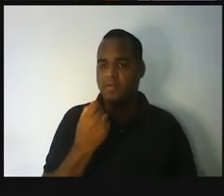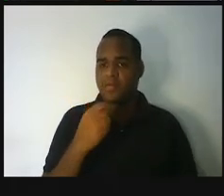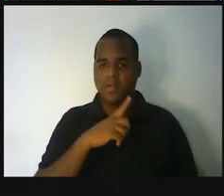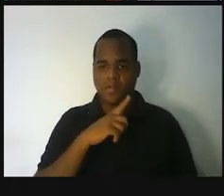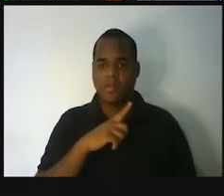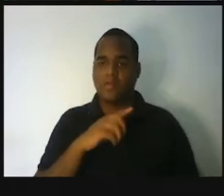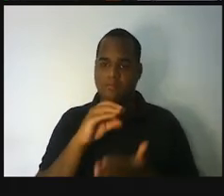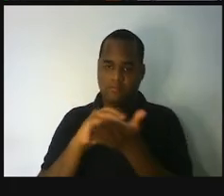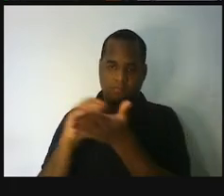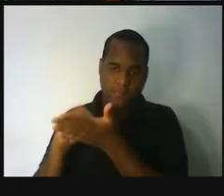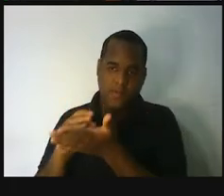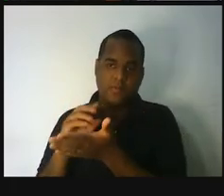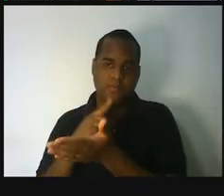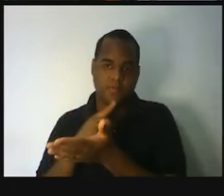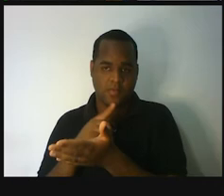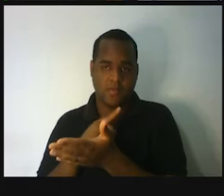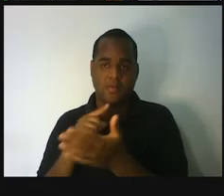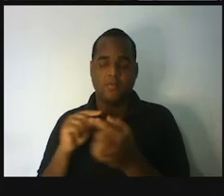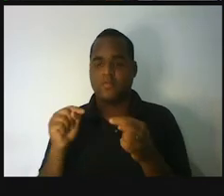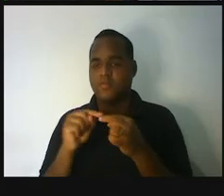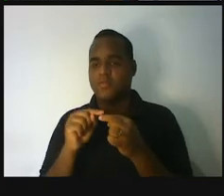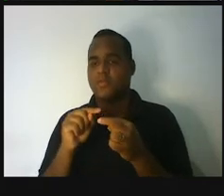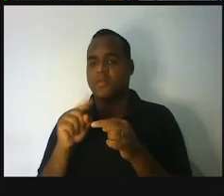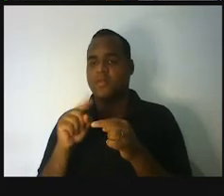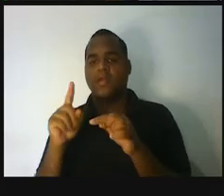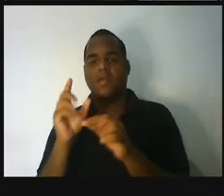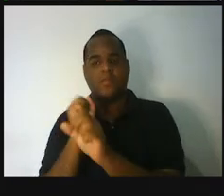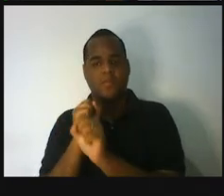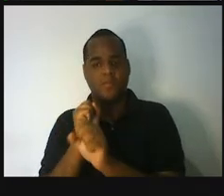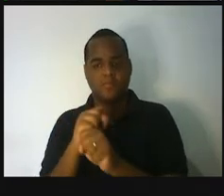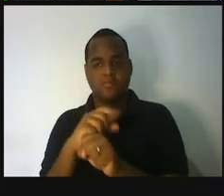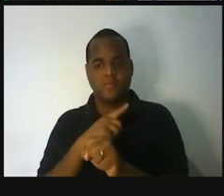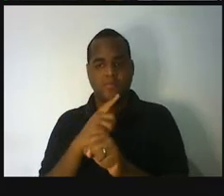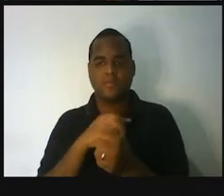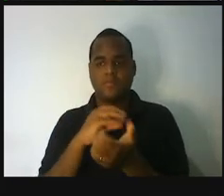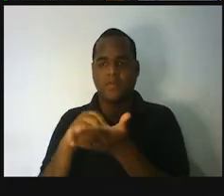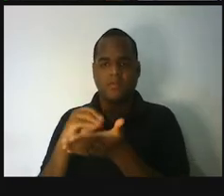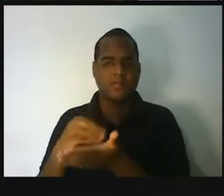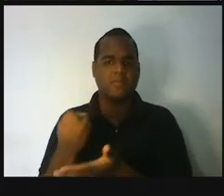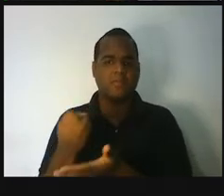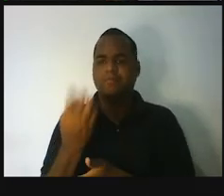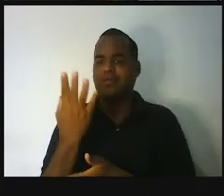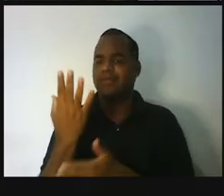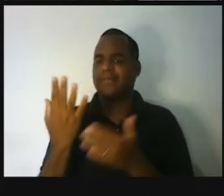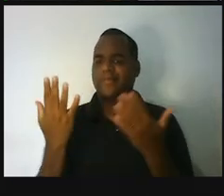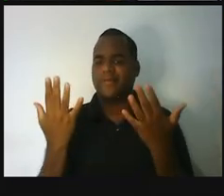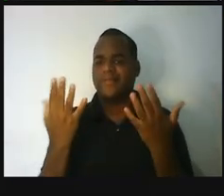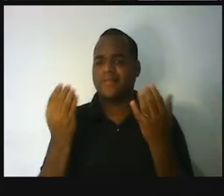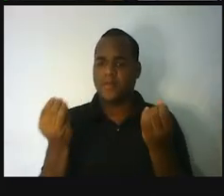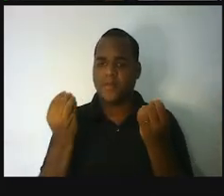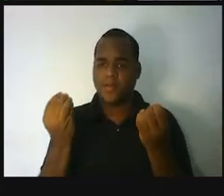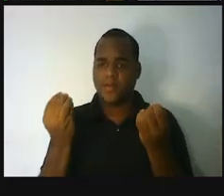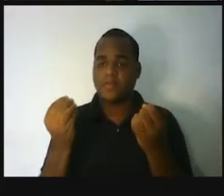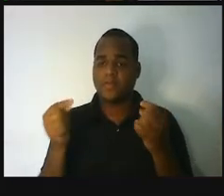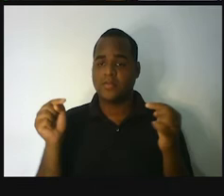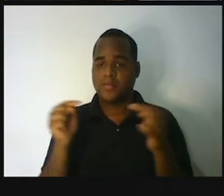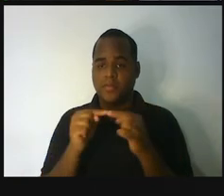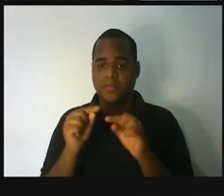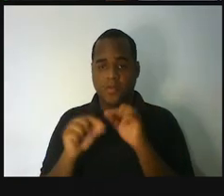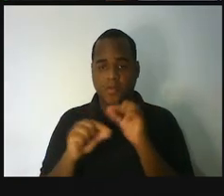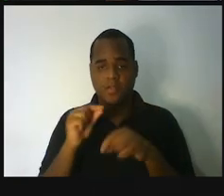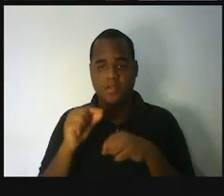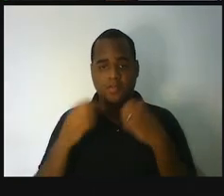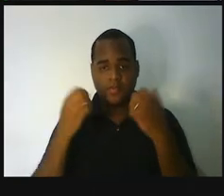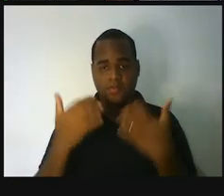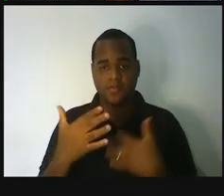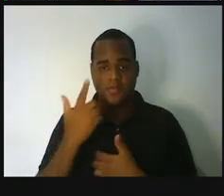aqui o fluxo internacional. Eita, professor, e agora? E agora? é que dá para achar.